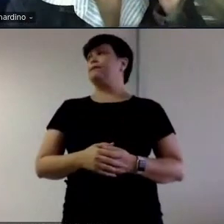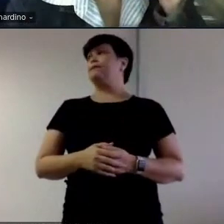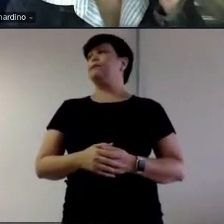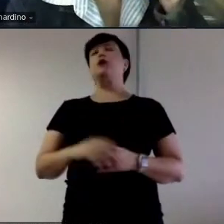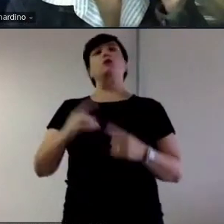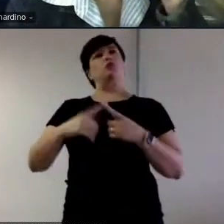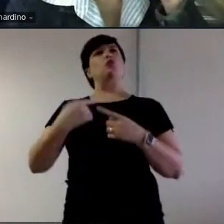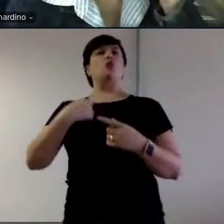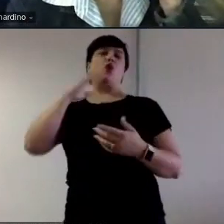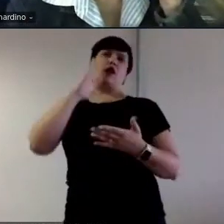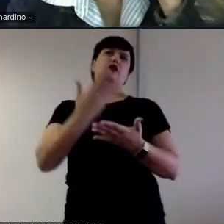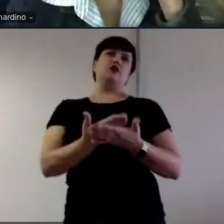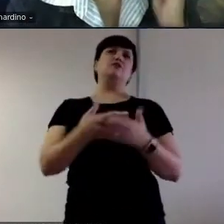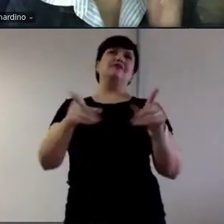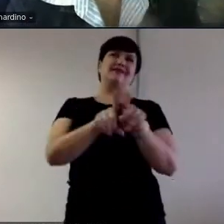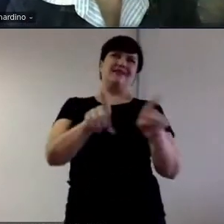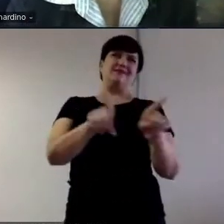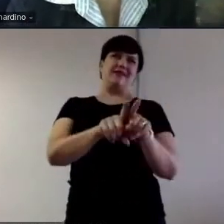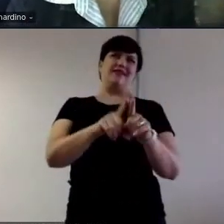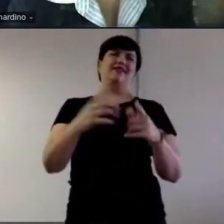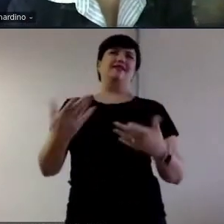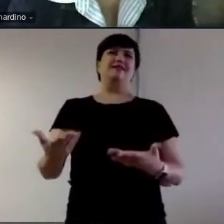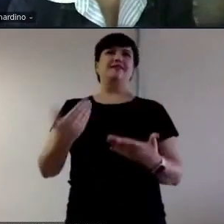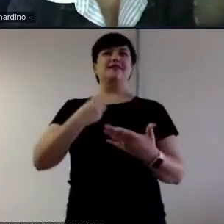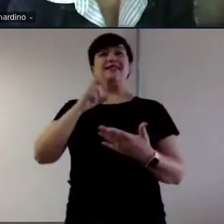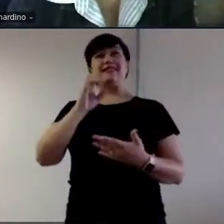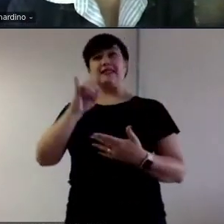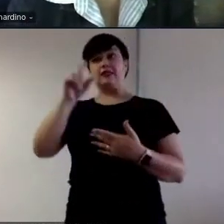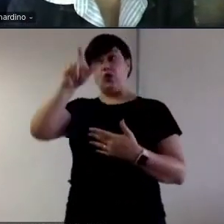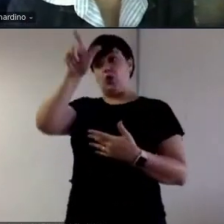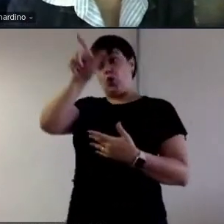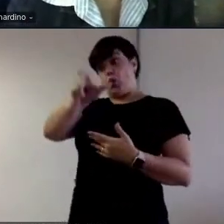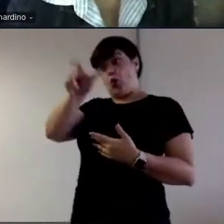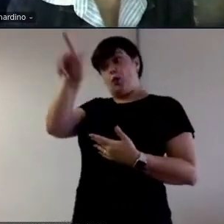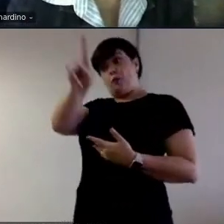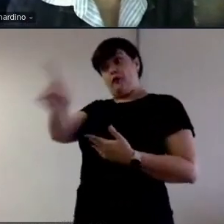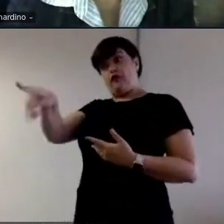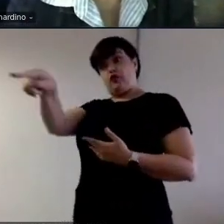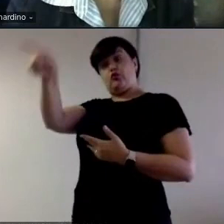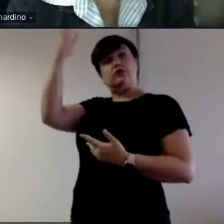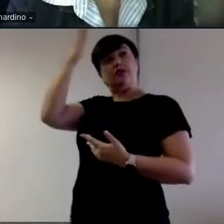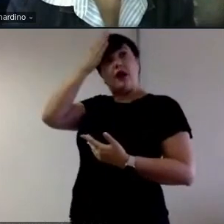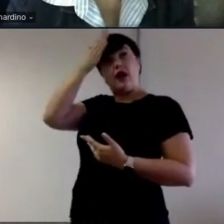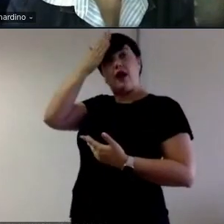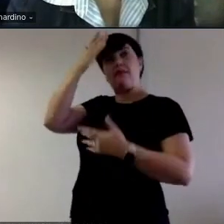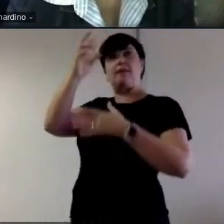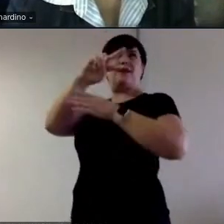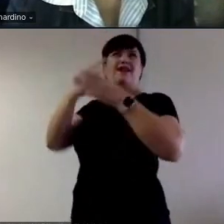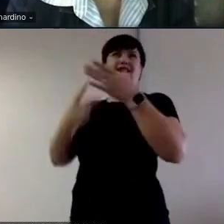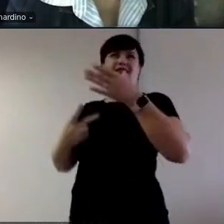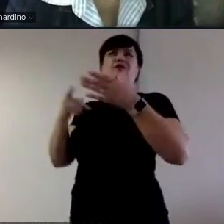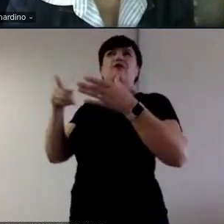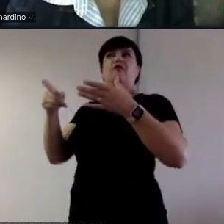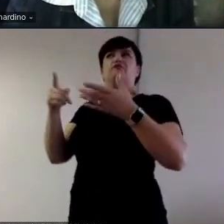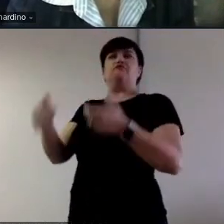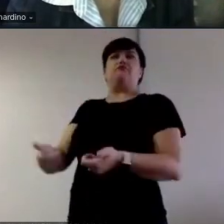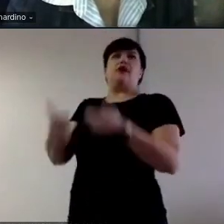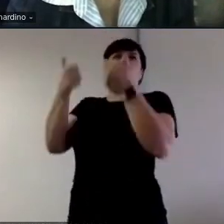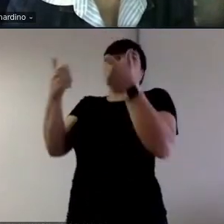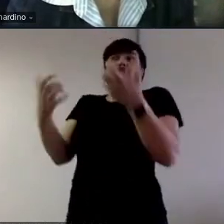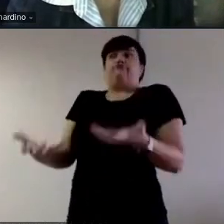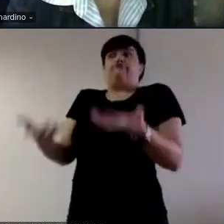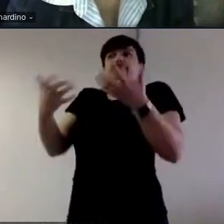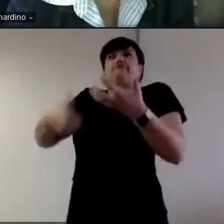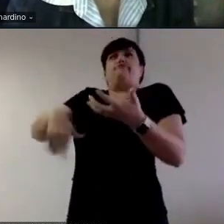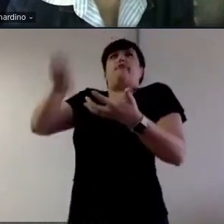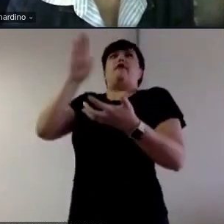Porque eu acredito nisso também, que o fato do professor, do docente, ser bilíngue, né? É uma coisa que motiva